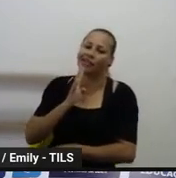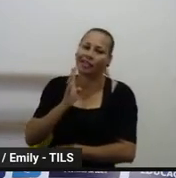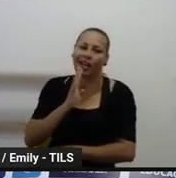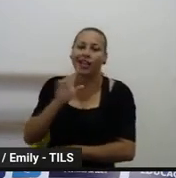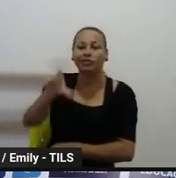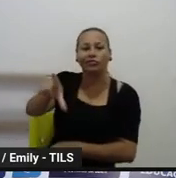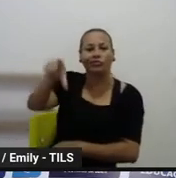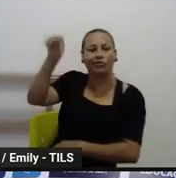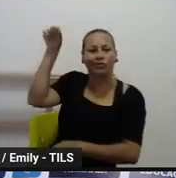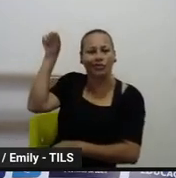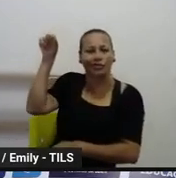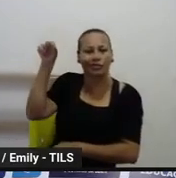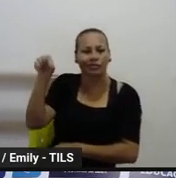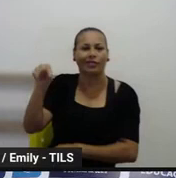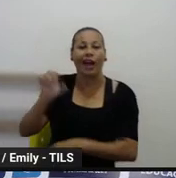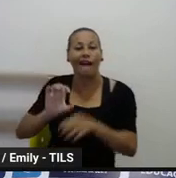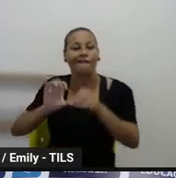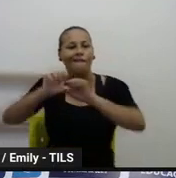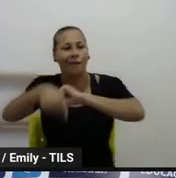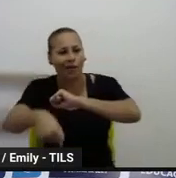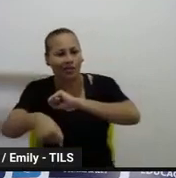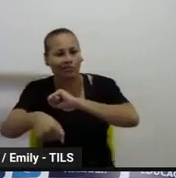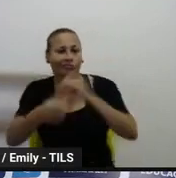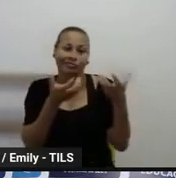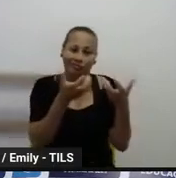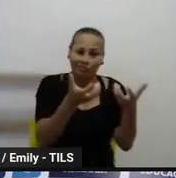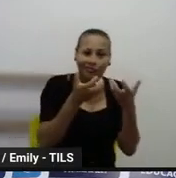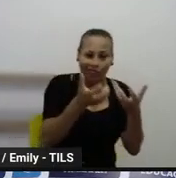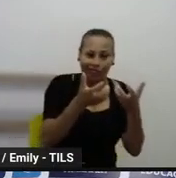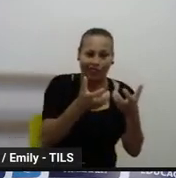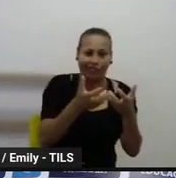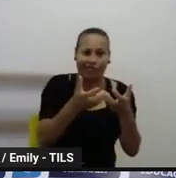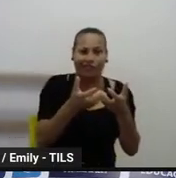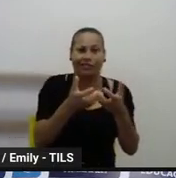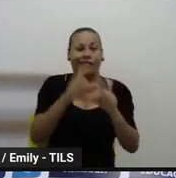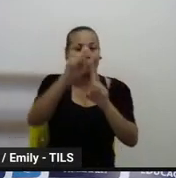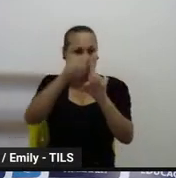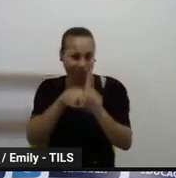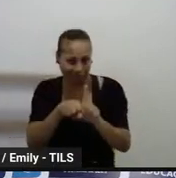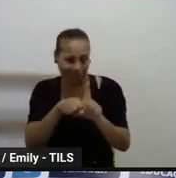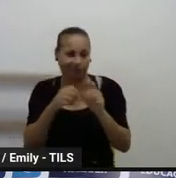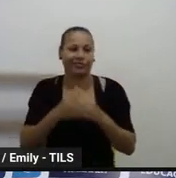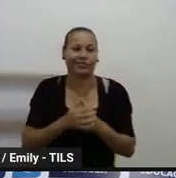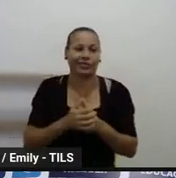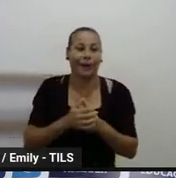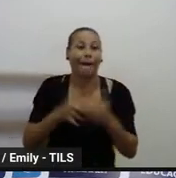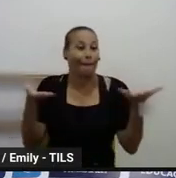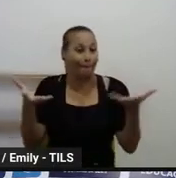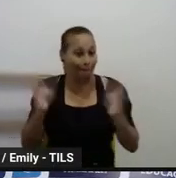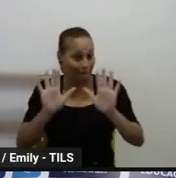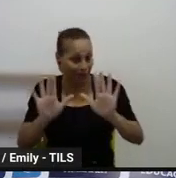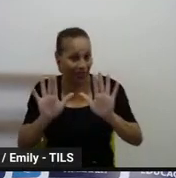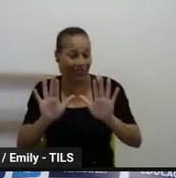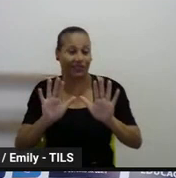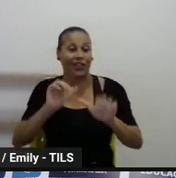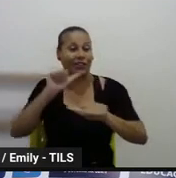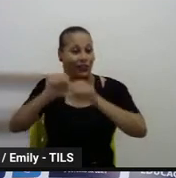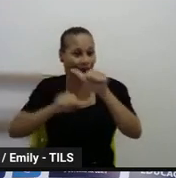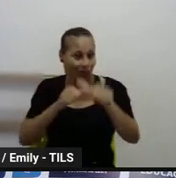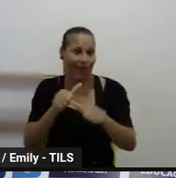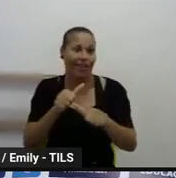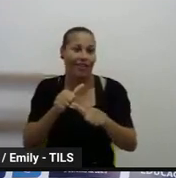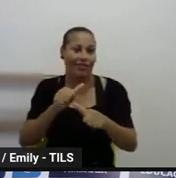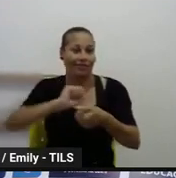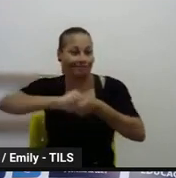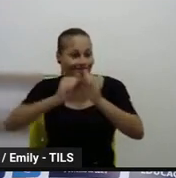escolhia a formação que ele desejava naquele mês. A gente sabe que agora a realidade vai mudar um pouco, porque a gente